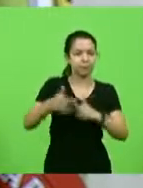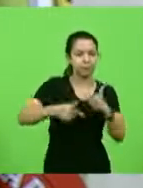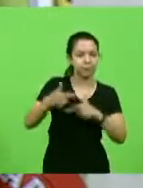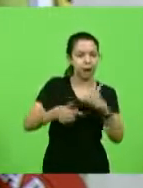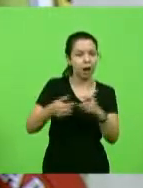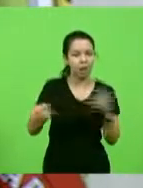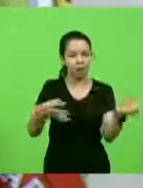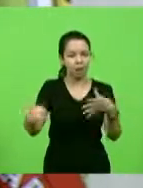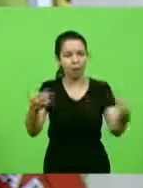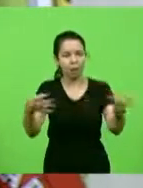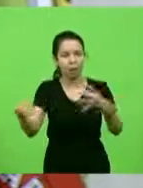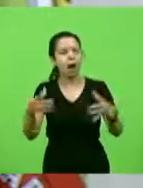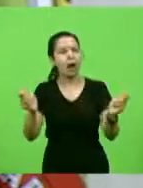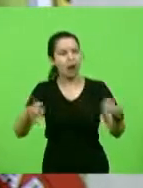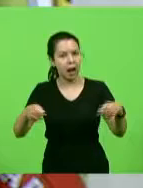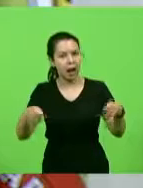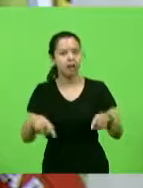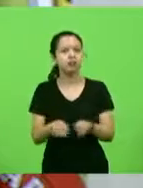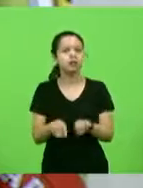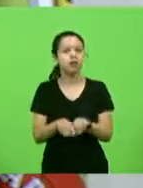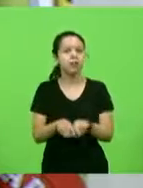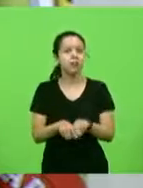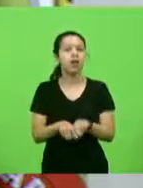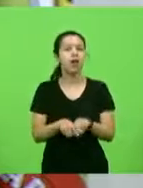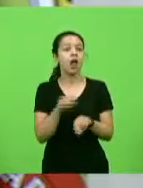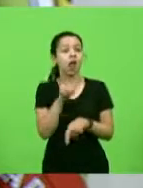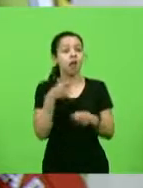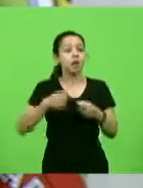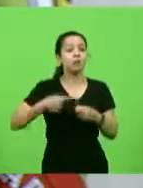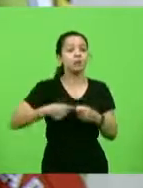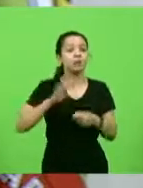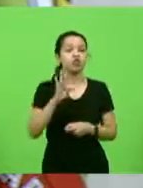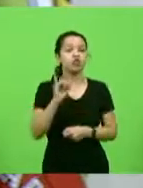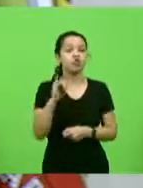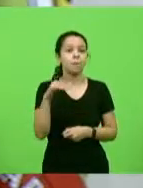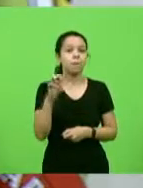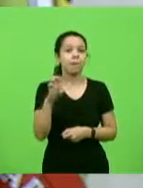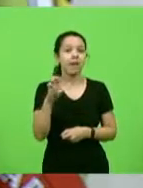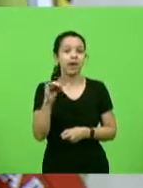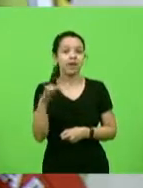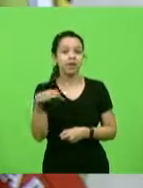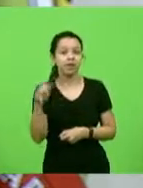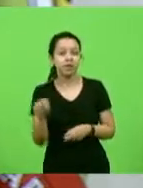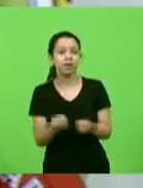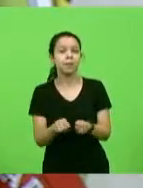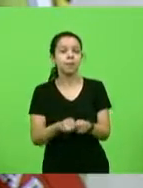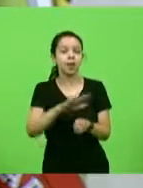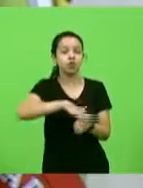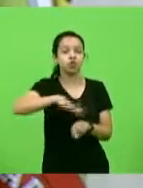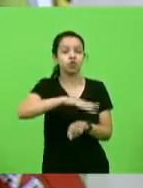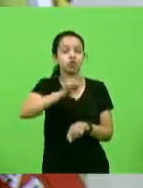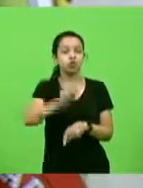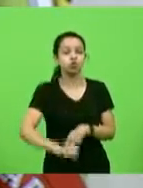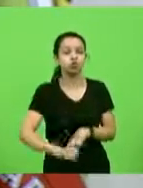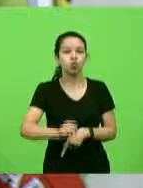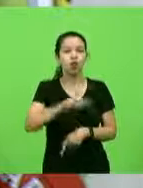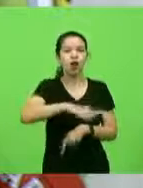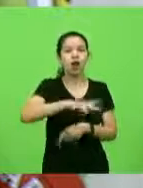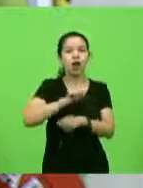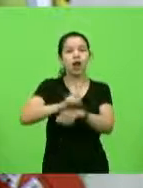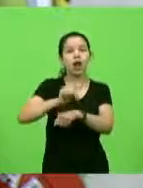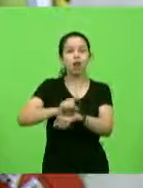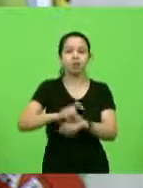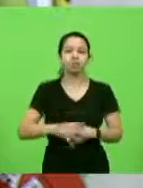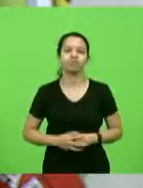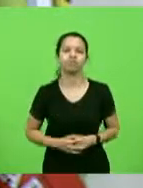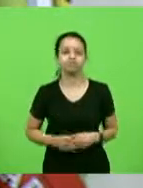especial, também, para o município de Timbé do Sul e para o nosso extremo sul-catarinense, o Vale do Araranguá. Essa